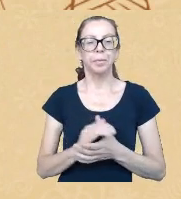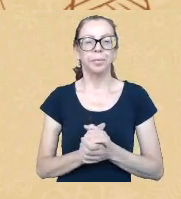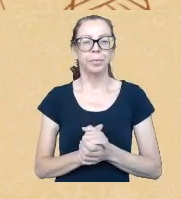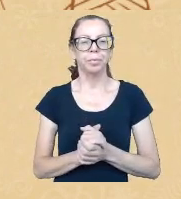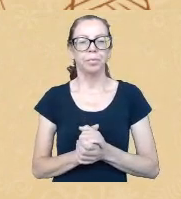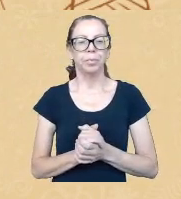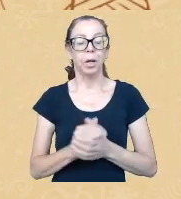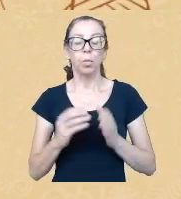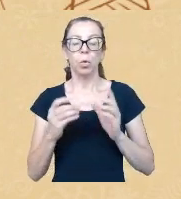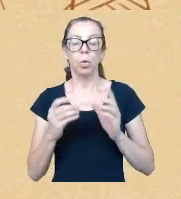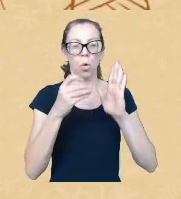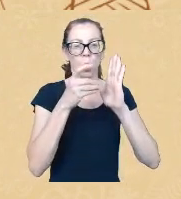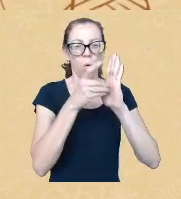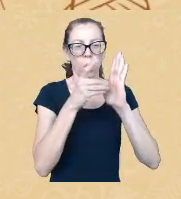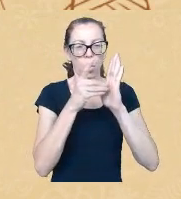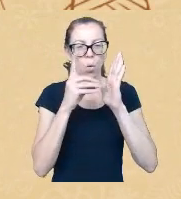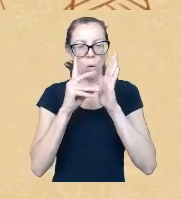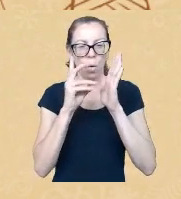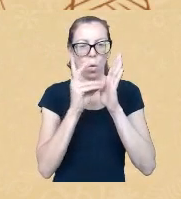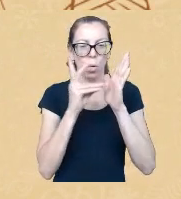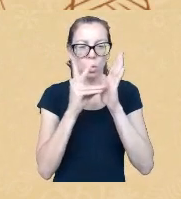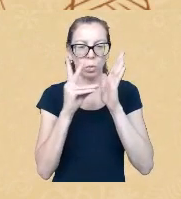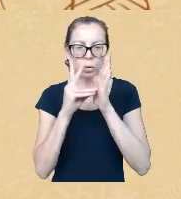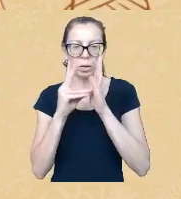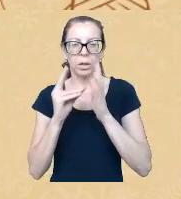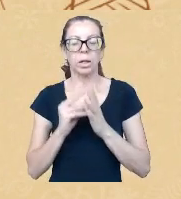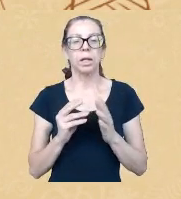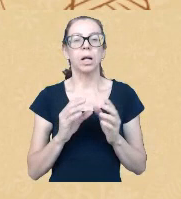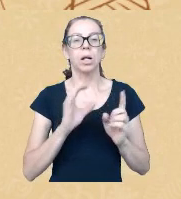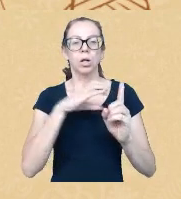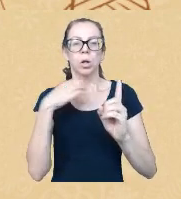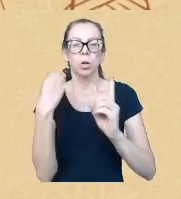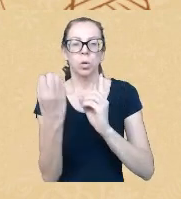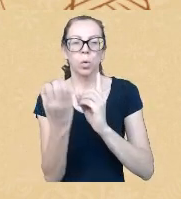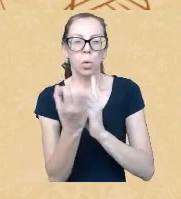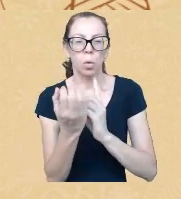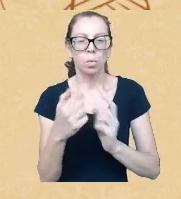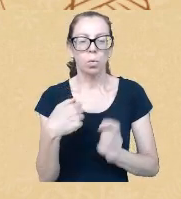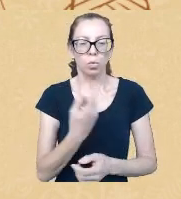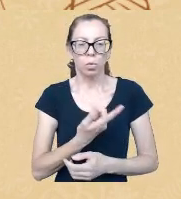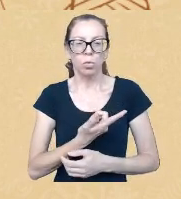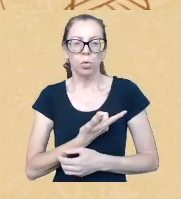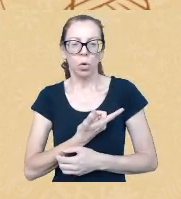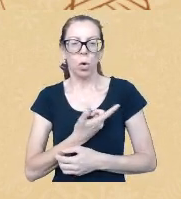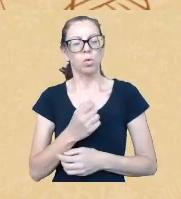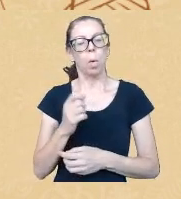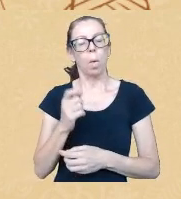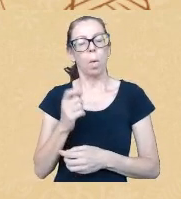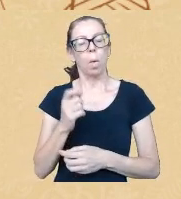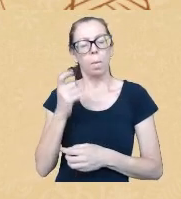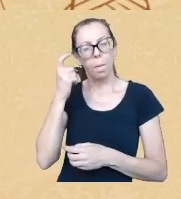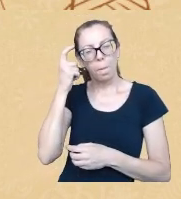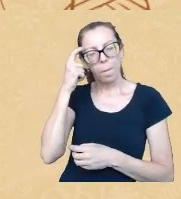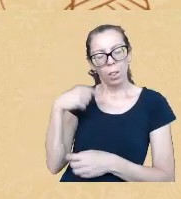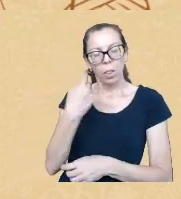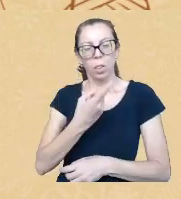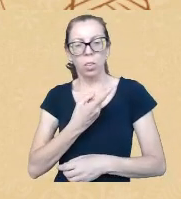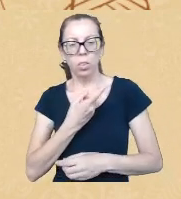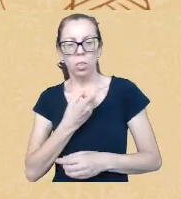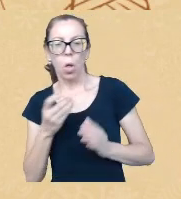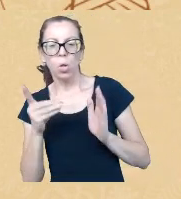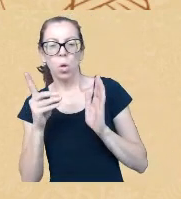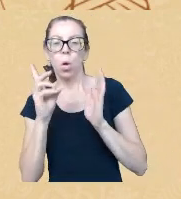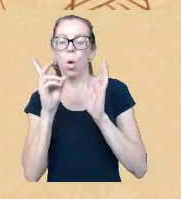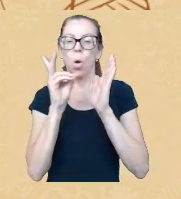ia até nossas comunidades e averiguava se nós éramos indígenas ou não isso também aconteceu com o povo de